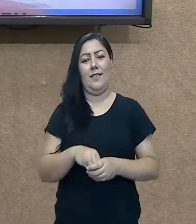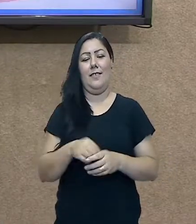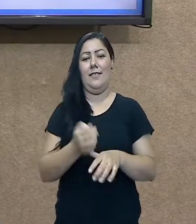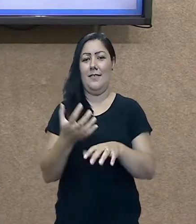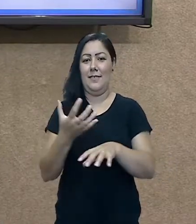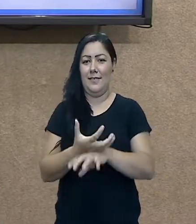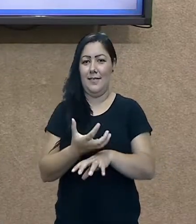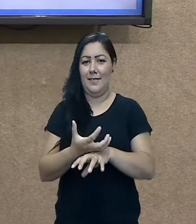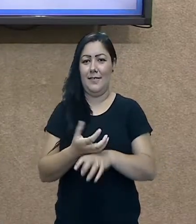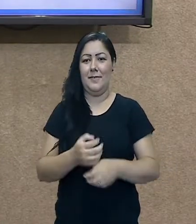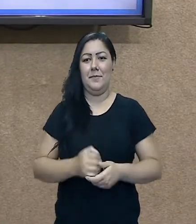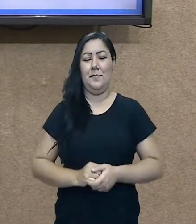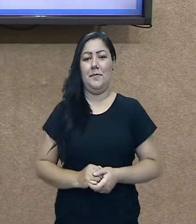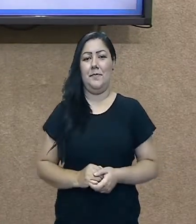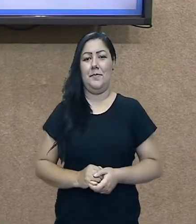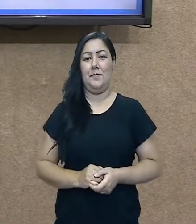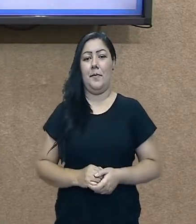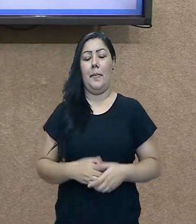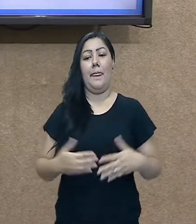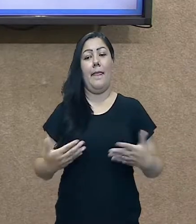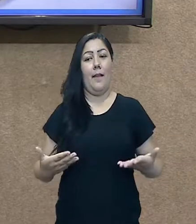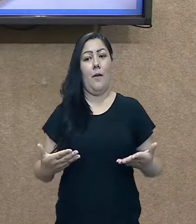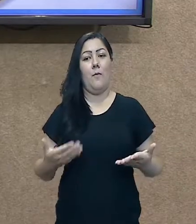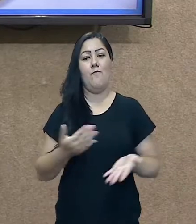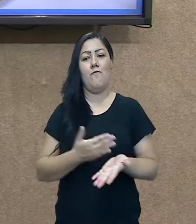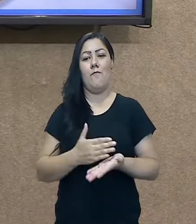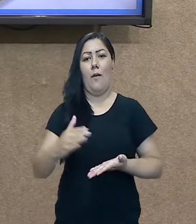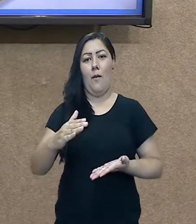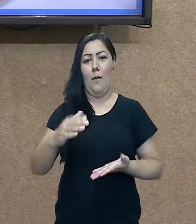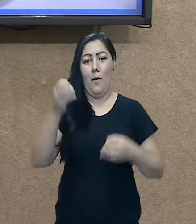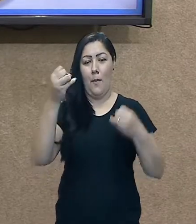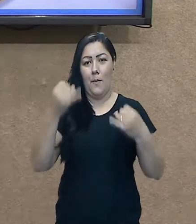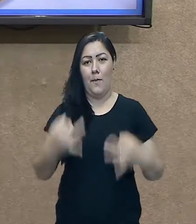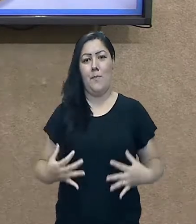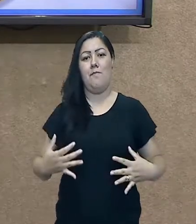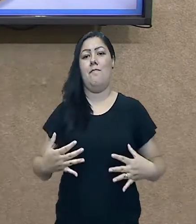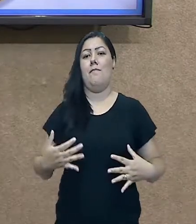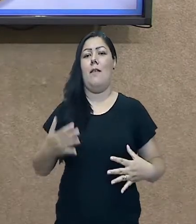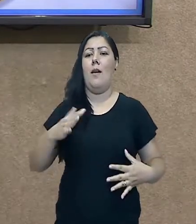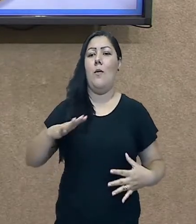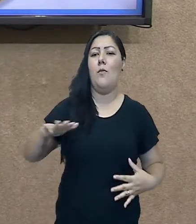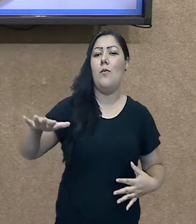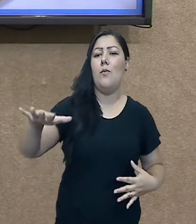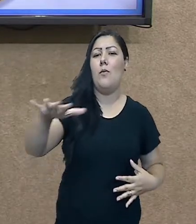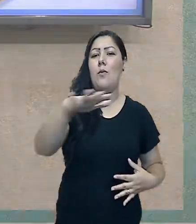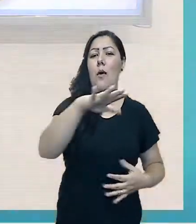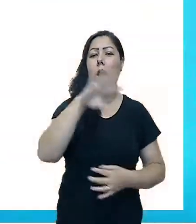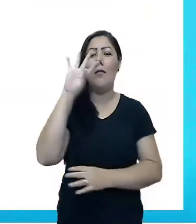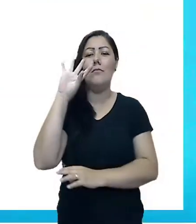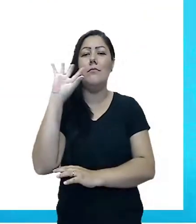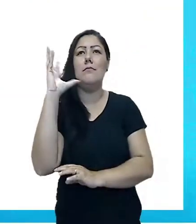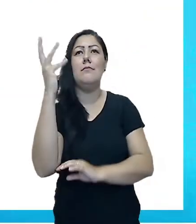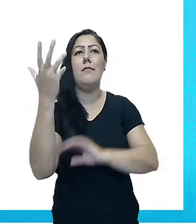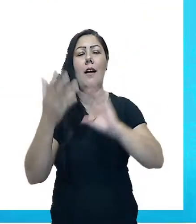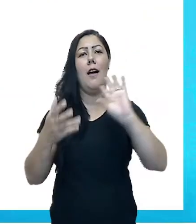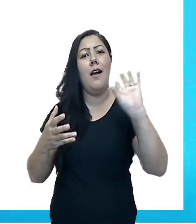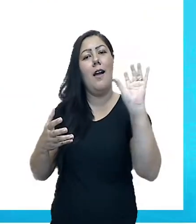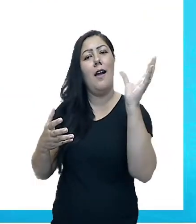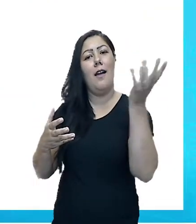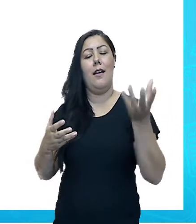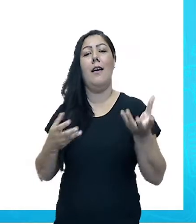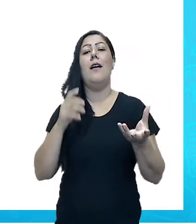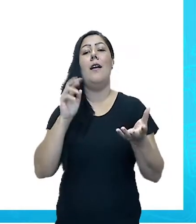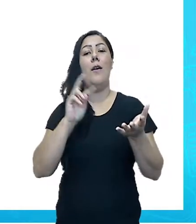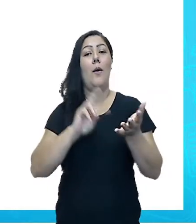Primeiro nós vamos falar sobre paisagem. É o conjunto dos elementos naturais